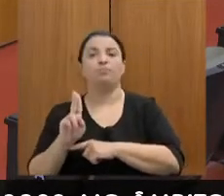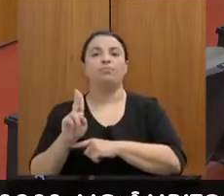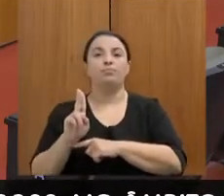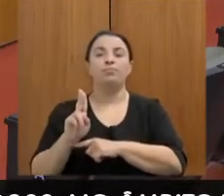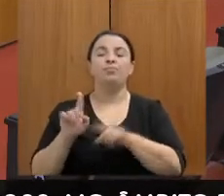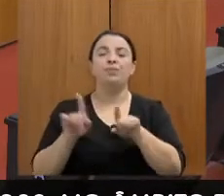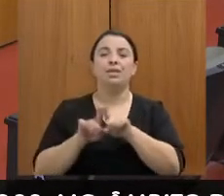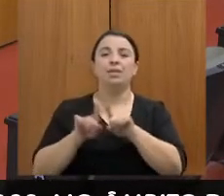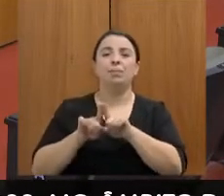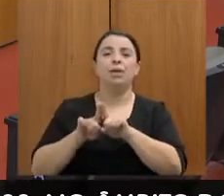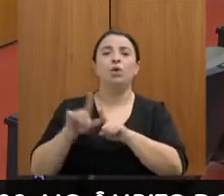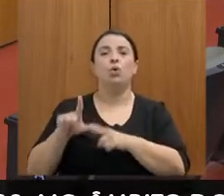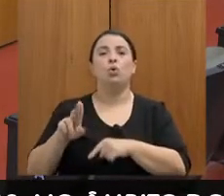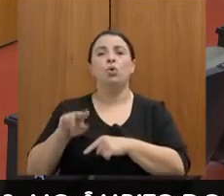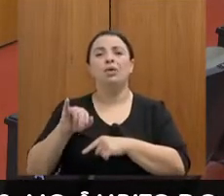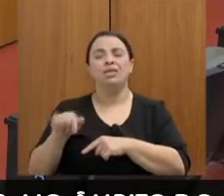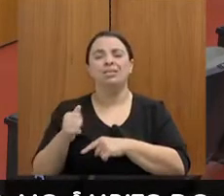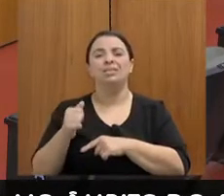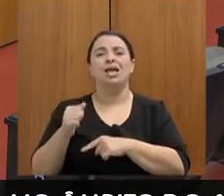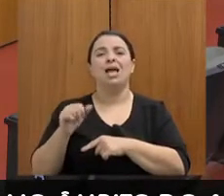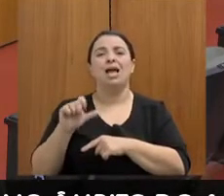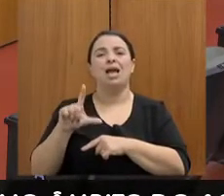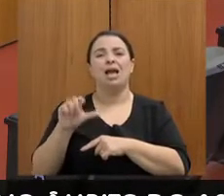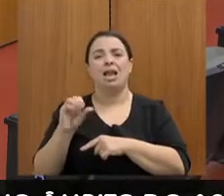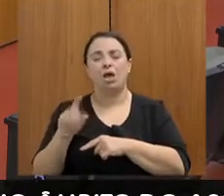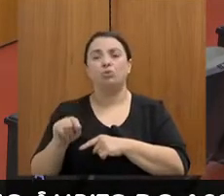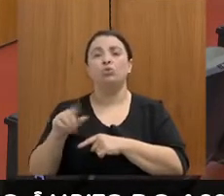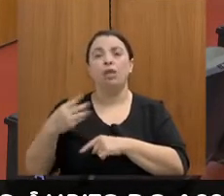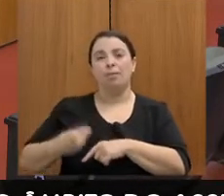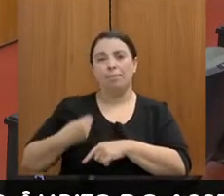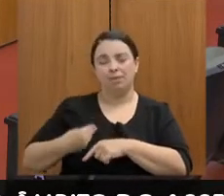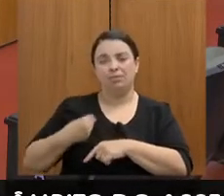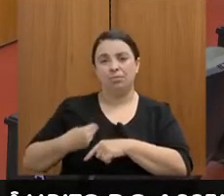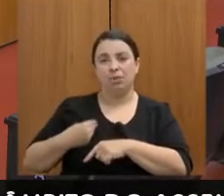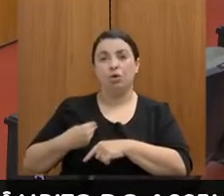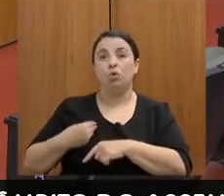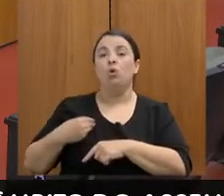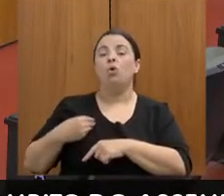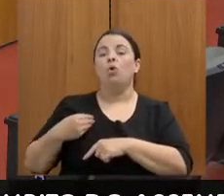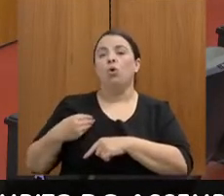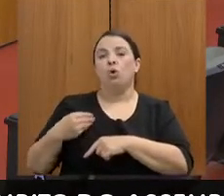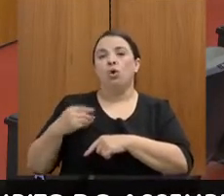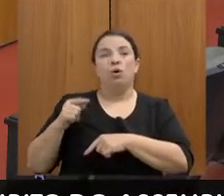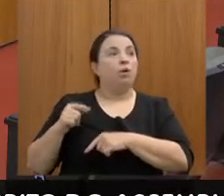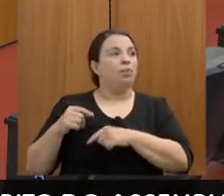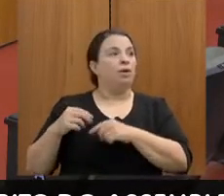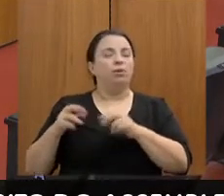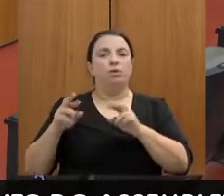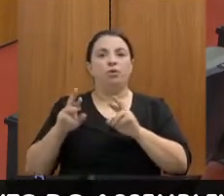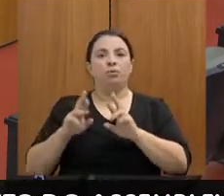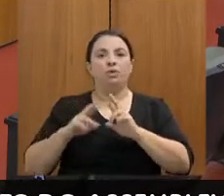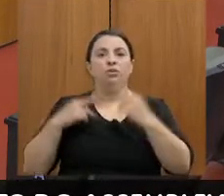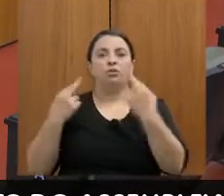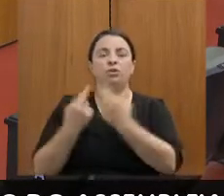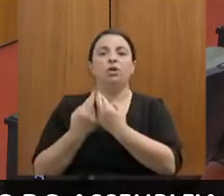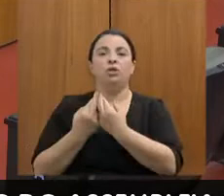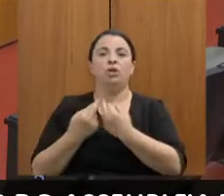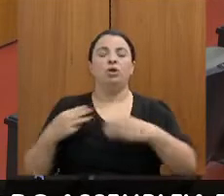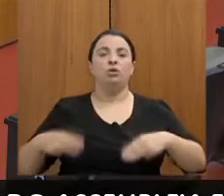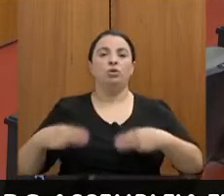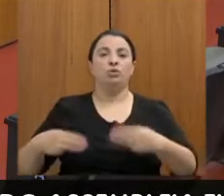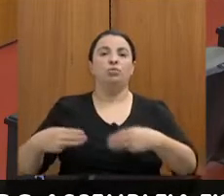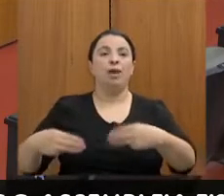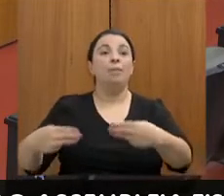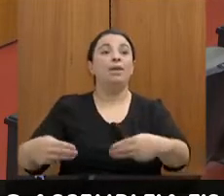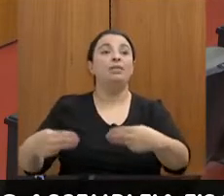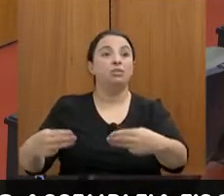adjunto, estão participando junto com outros estados, uma reunião com o ministro do Gilmar Mendes, do STF, exatamente para tratar isso, para a gente ver qual é a solução.